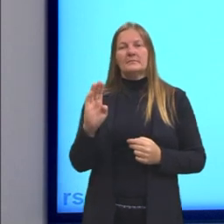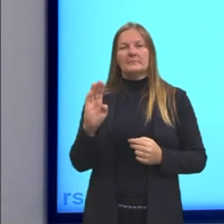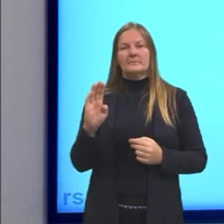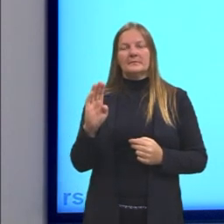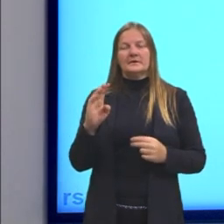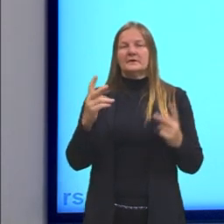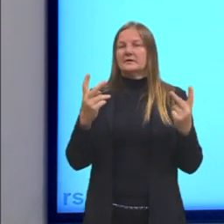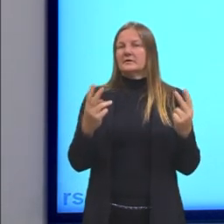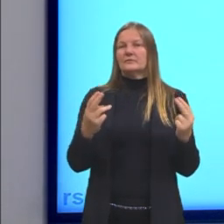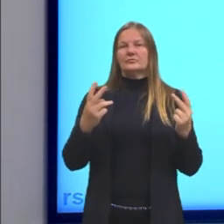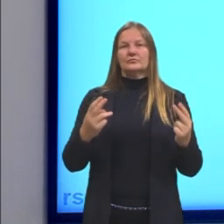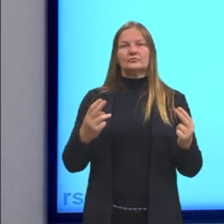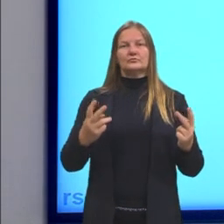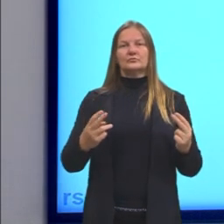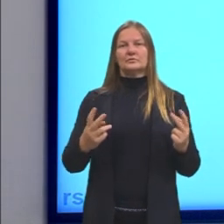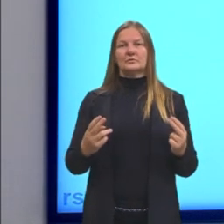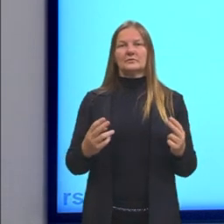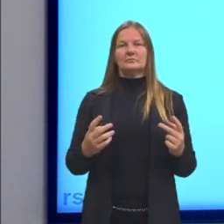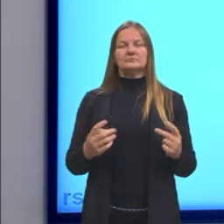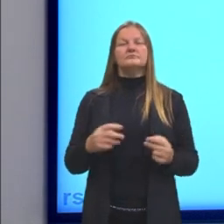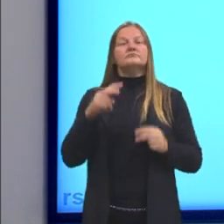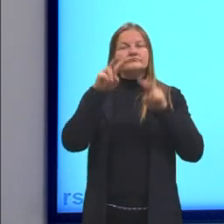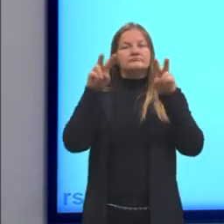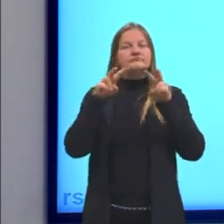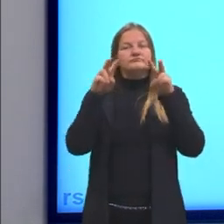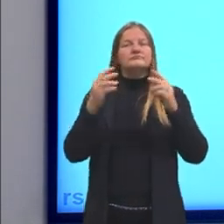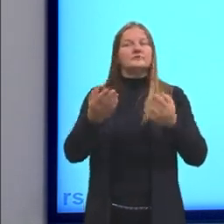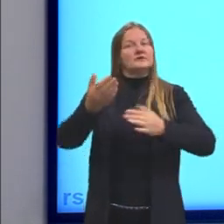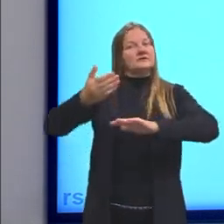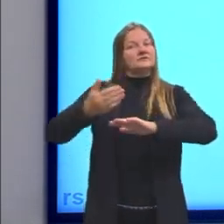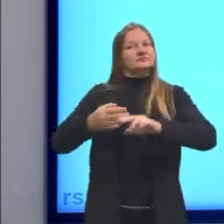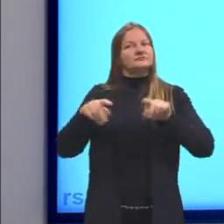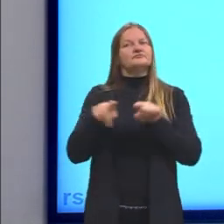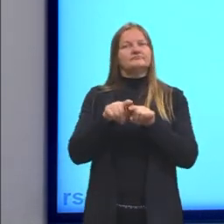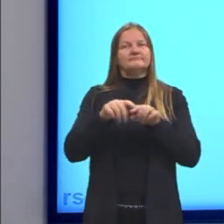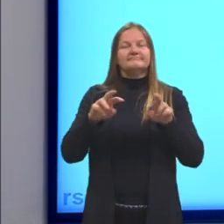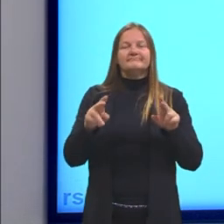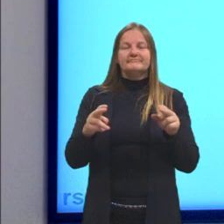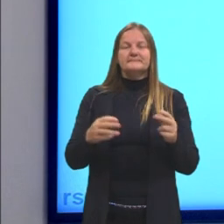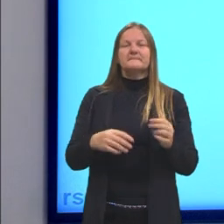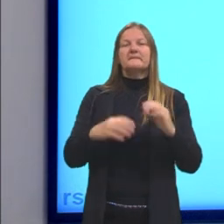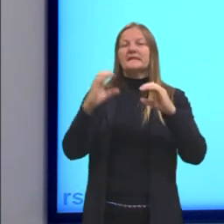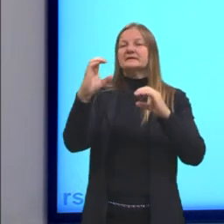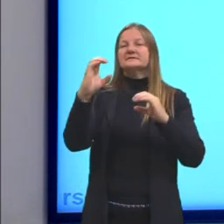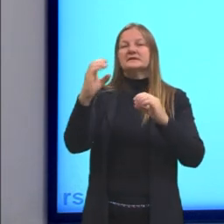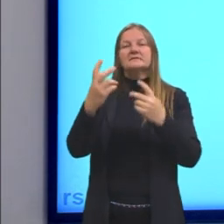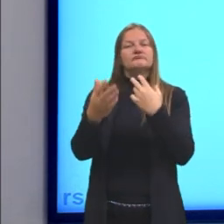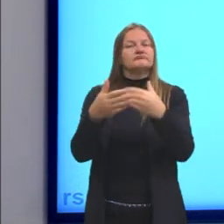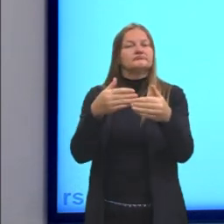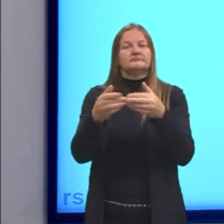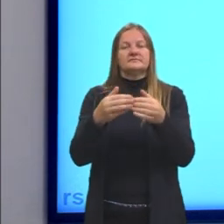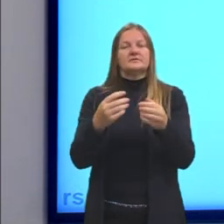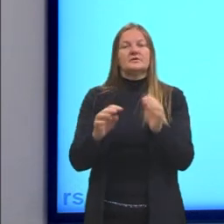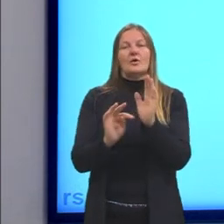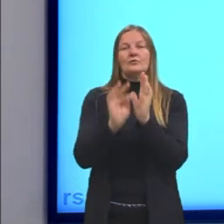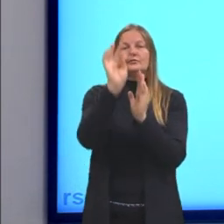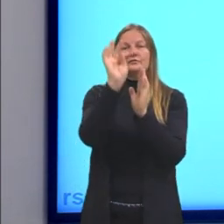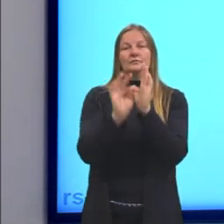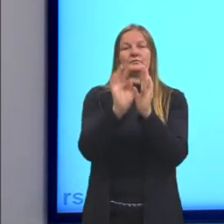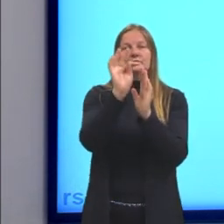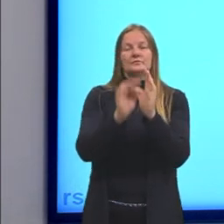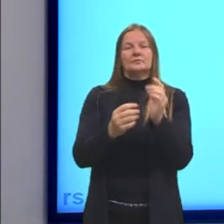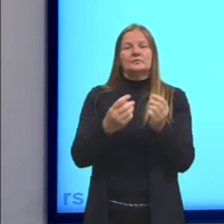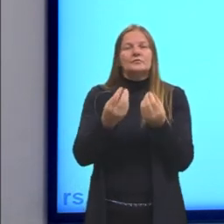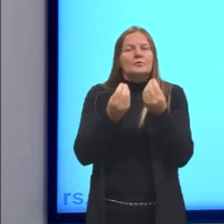B, como a gente tinha visto antes. Então, a gente pode substituir aquele corpo C por ser um termômetro qualquer